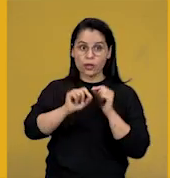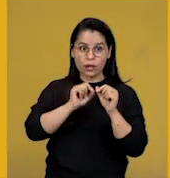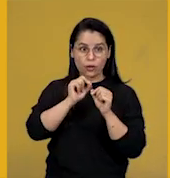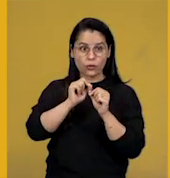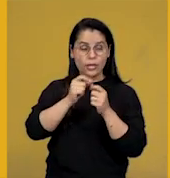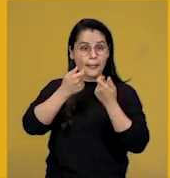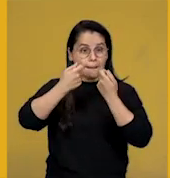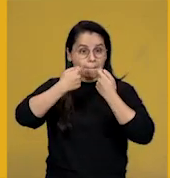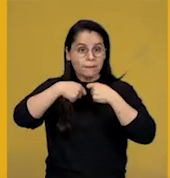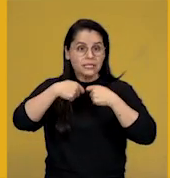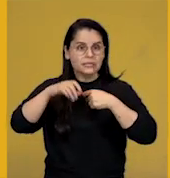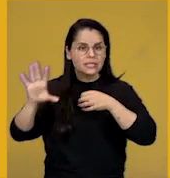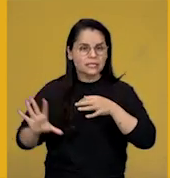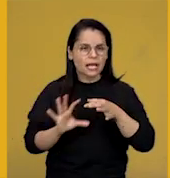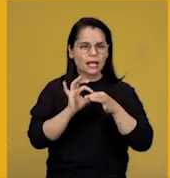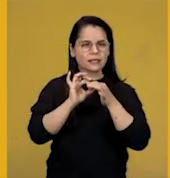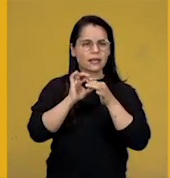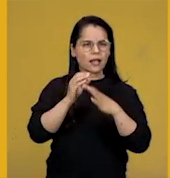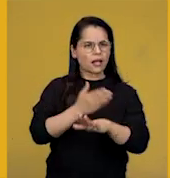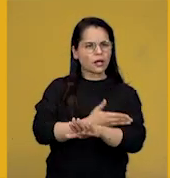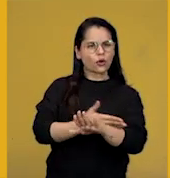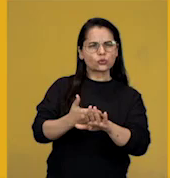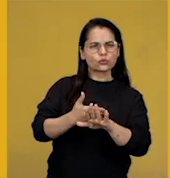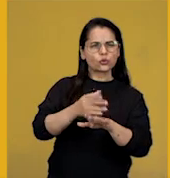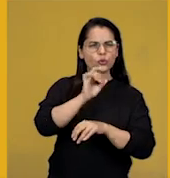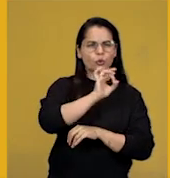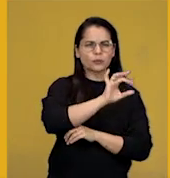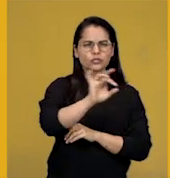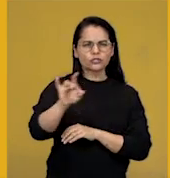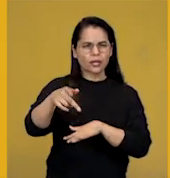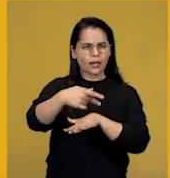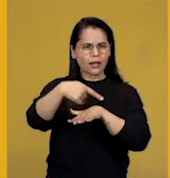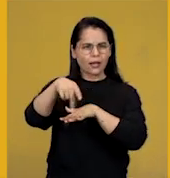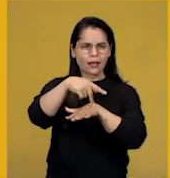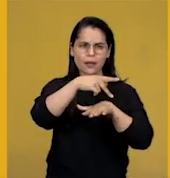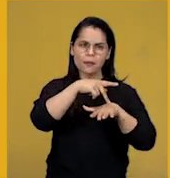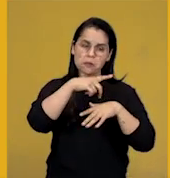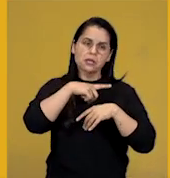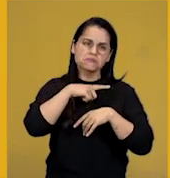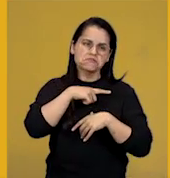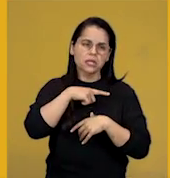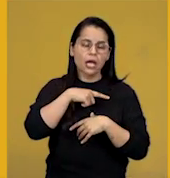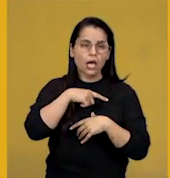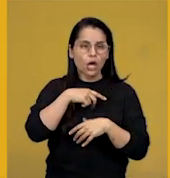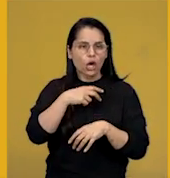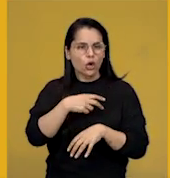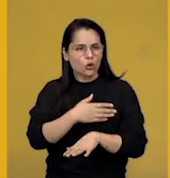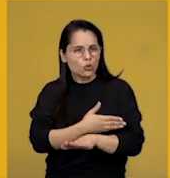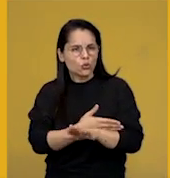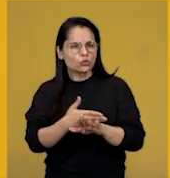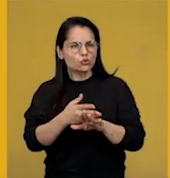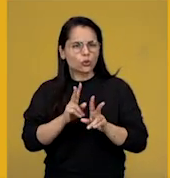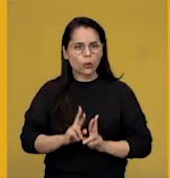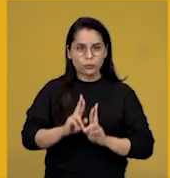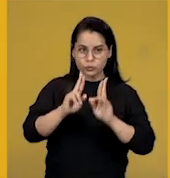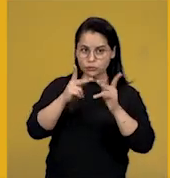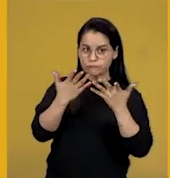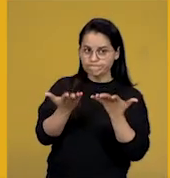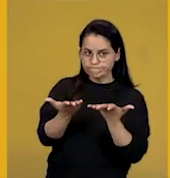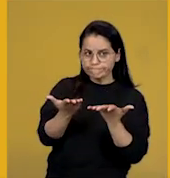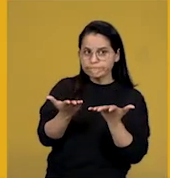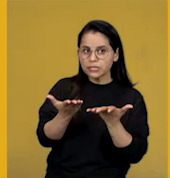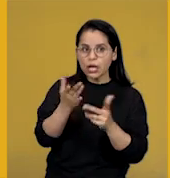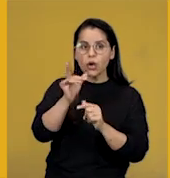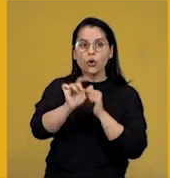estar atrelado ao quê? Aos costumes de cada país. Cada país tem um determinado costume. E é a partir daí,